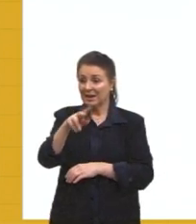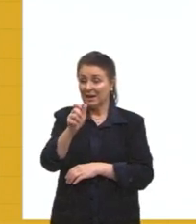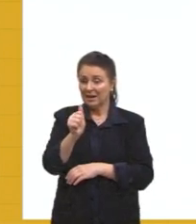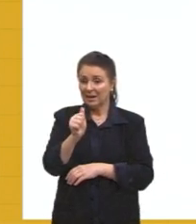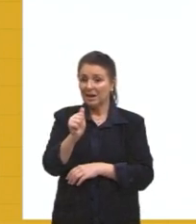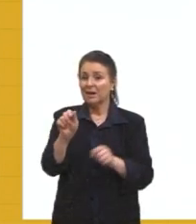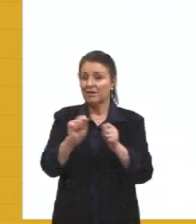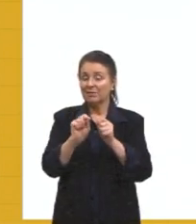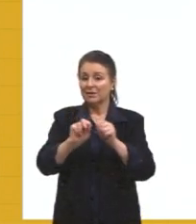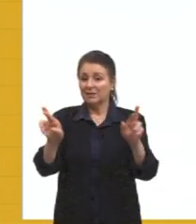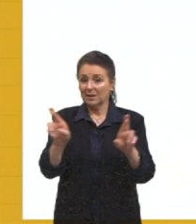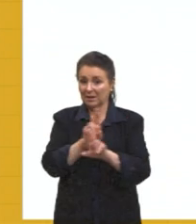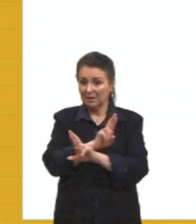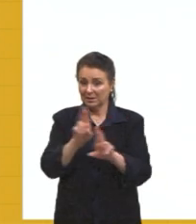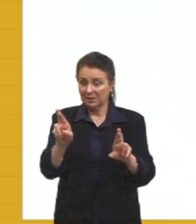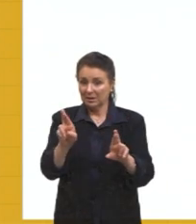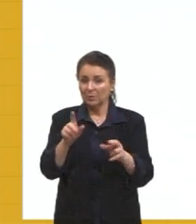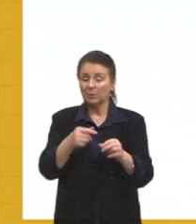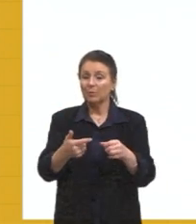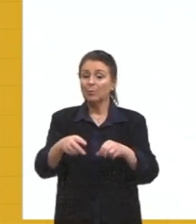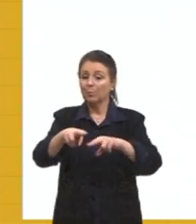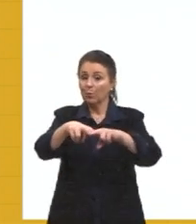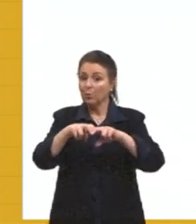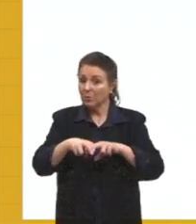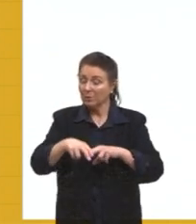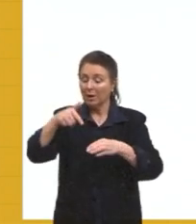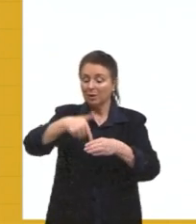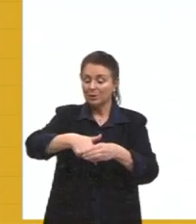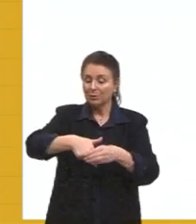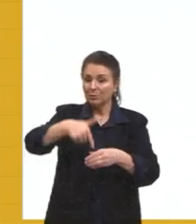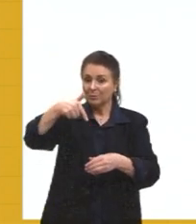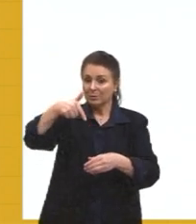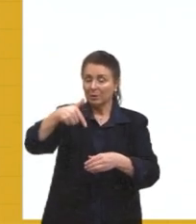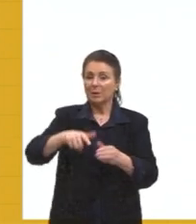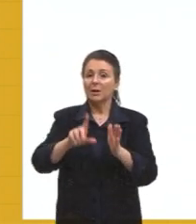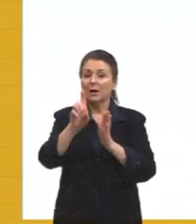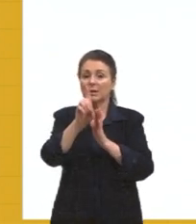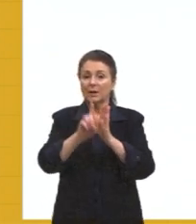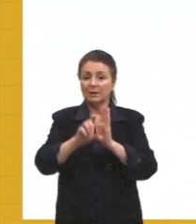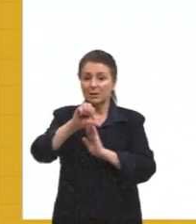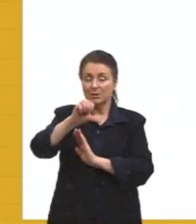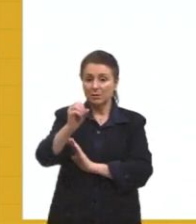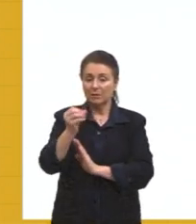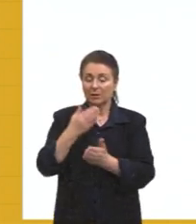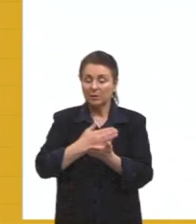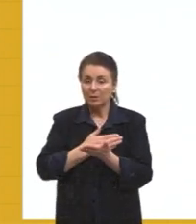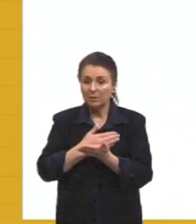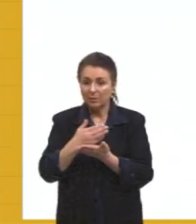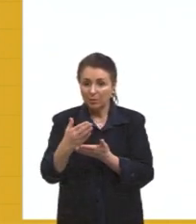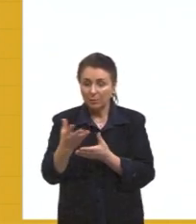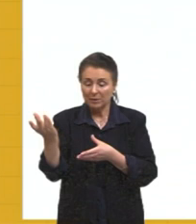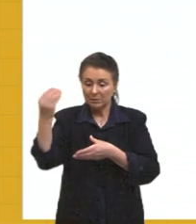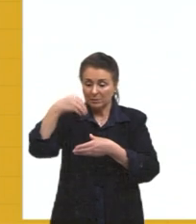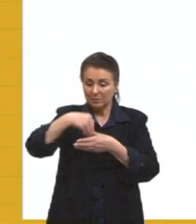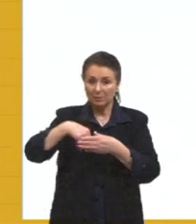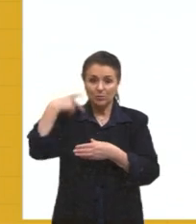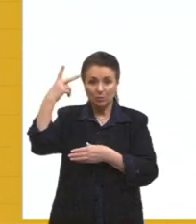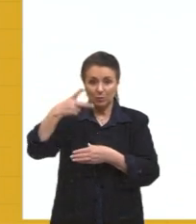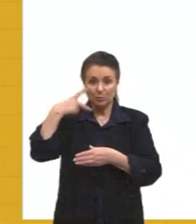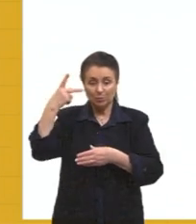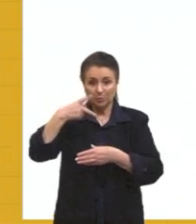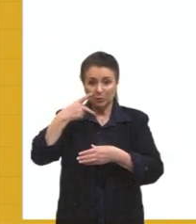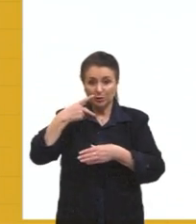a questão do petróleo, tá? E aí, na década de 90, entra uma implantação de política neoliberal,